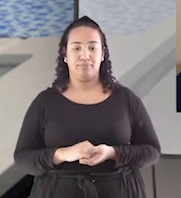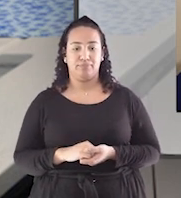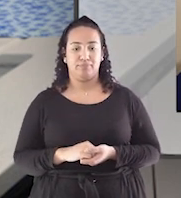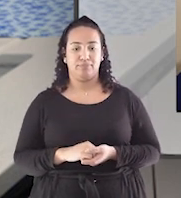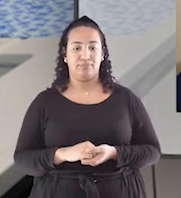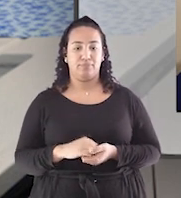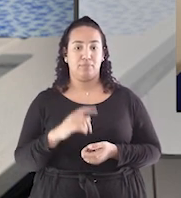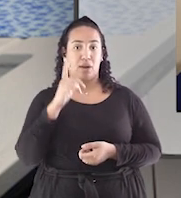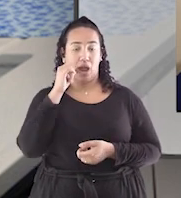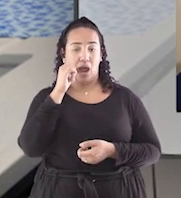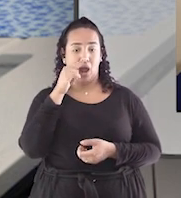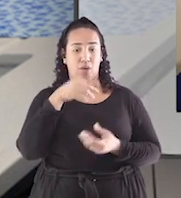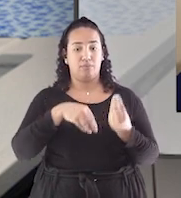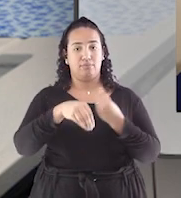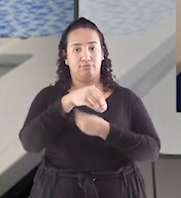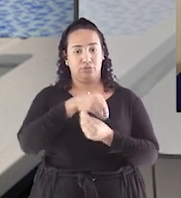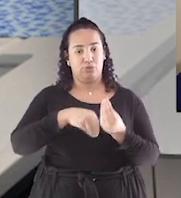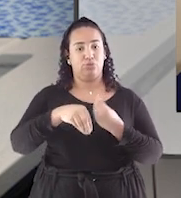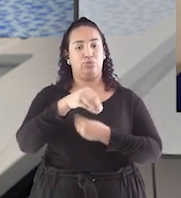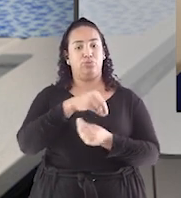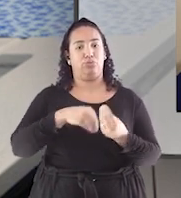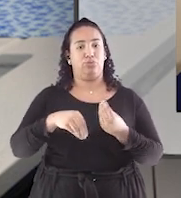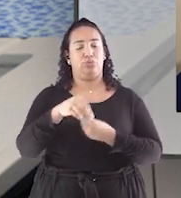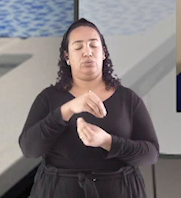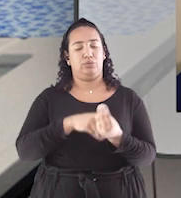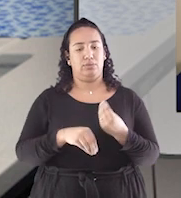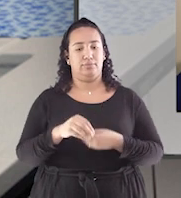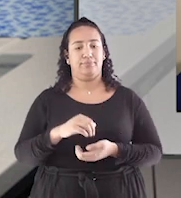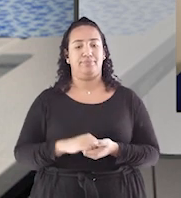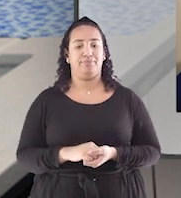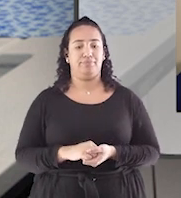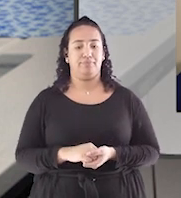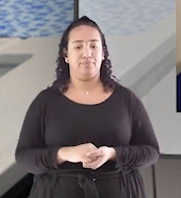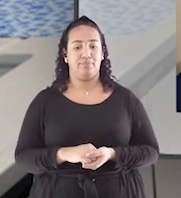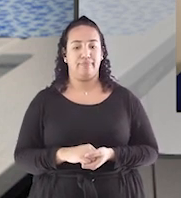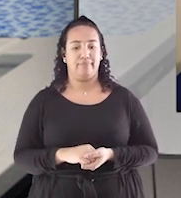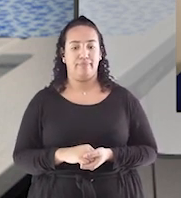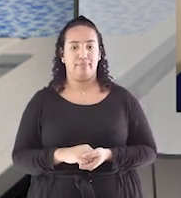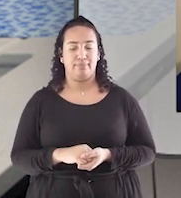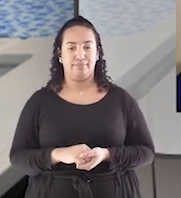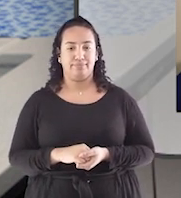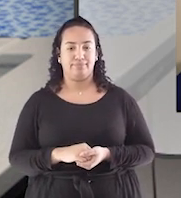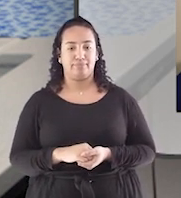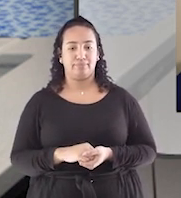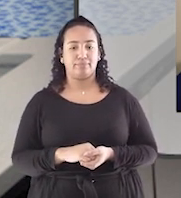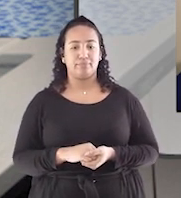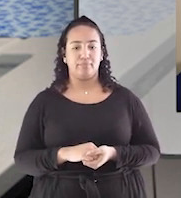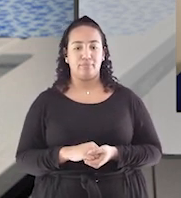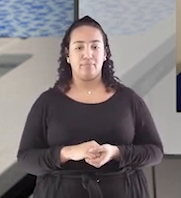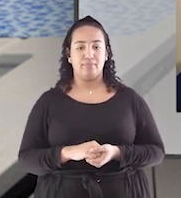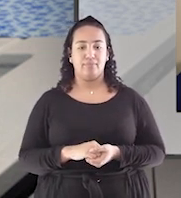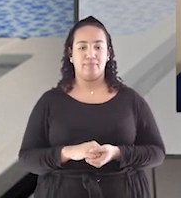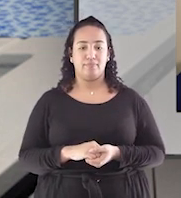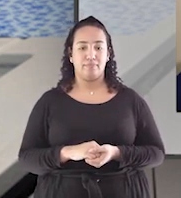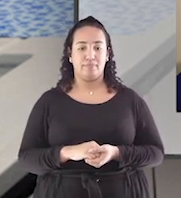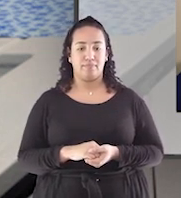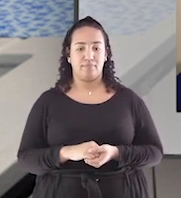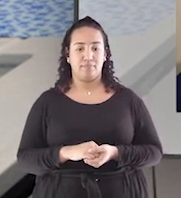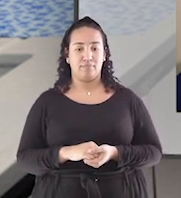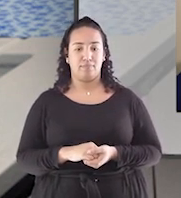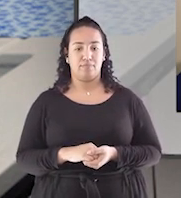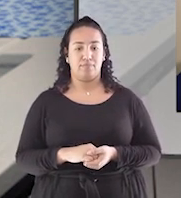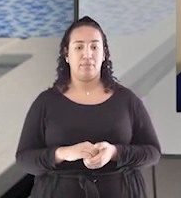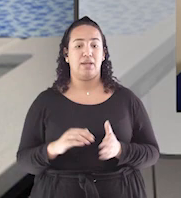Coloca um pouquinho de água no começo. Vai mexendo. Até chegar a hora que ele vai ficar